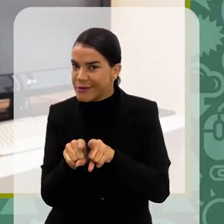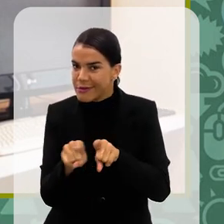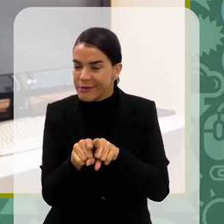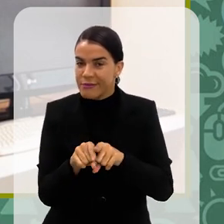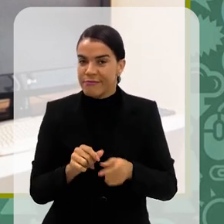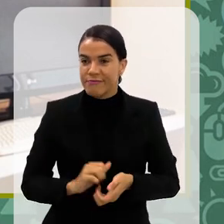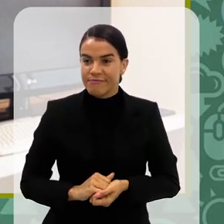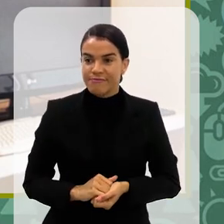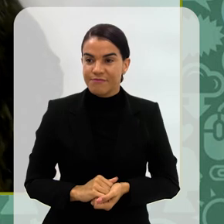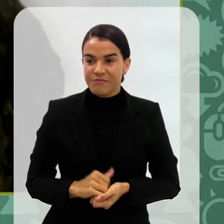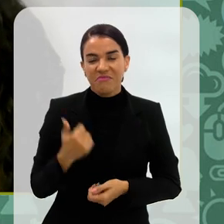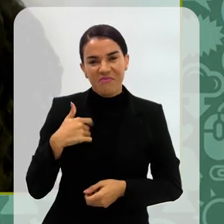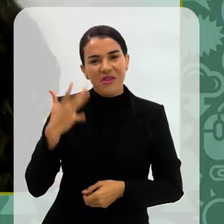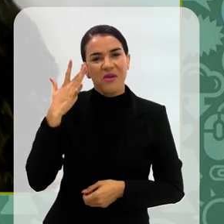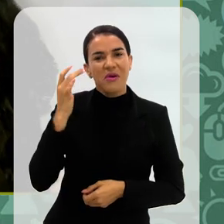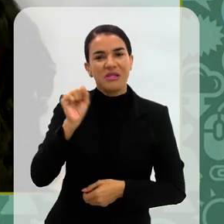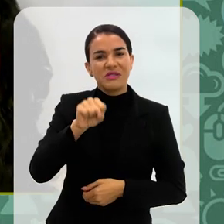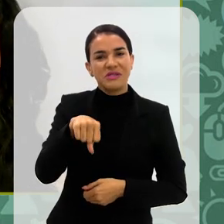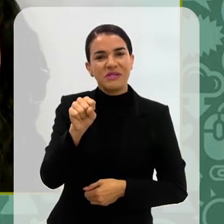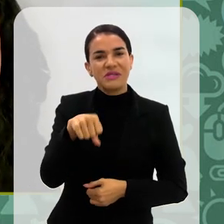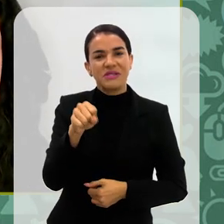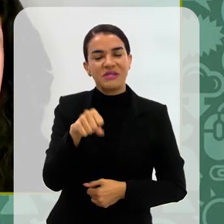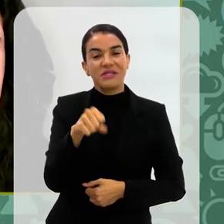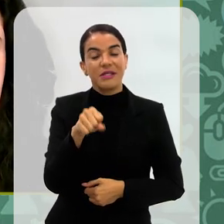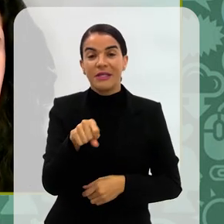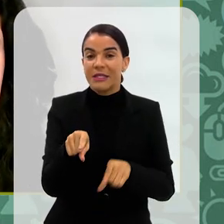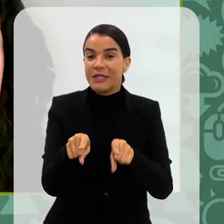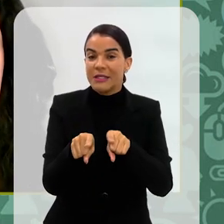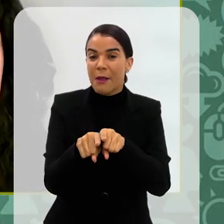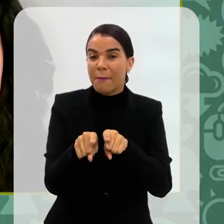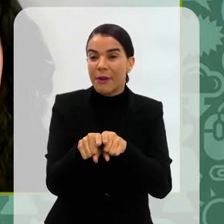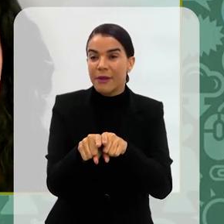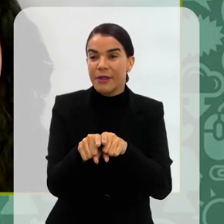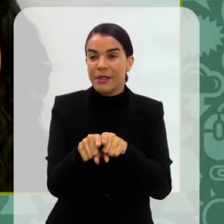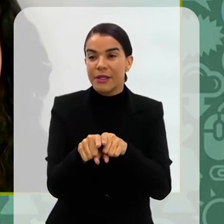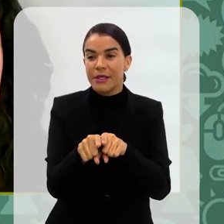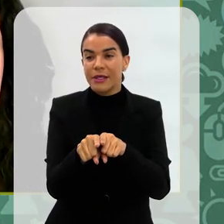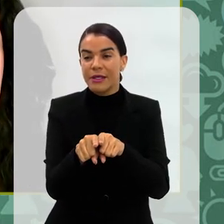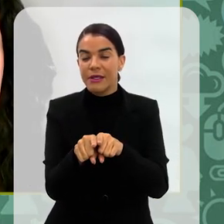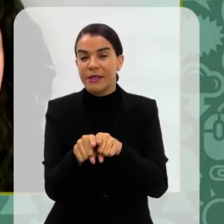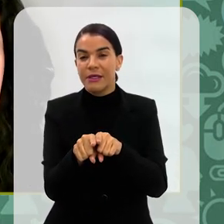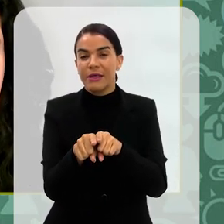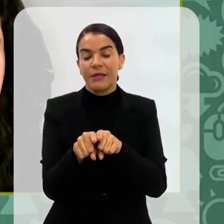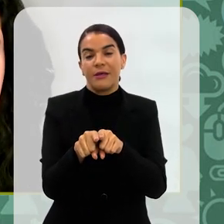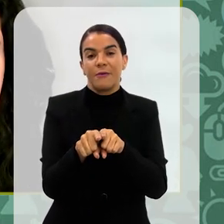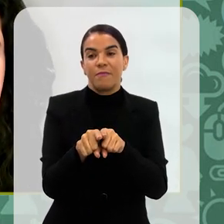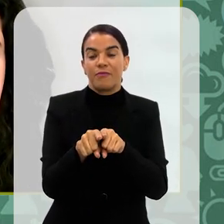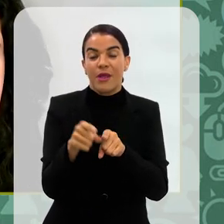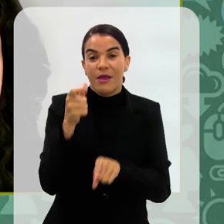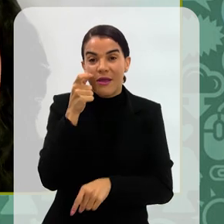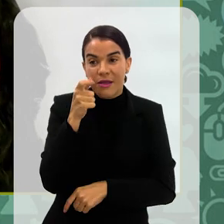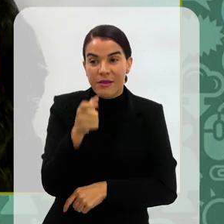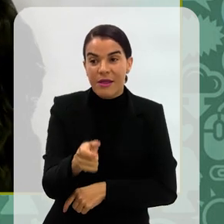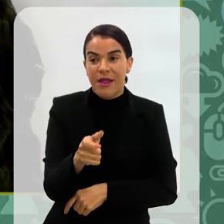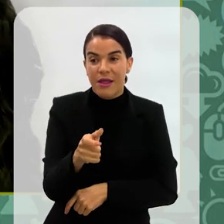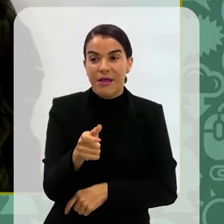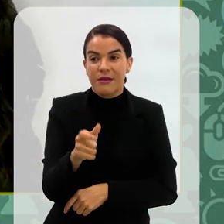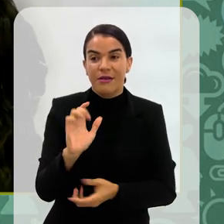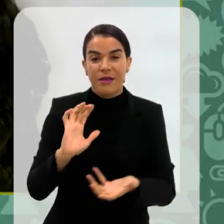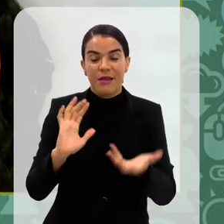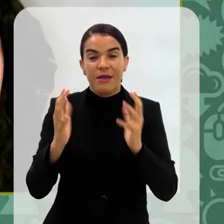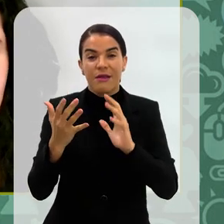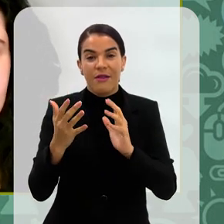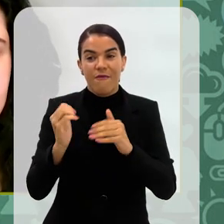homens também? Eu acho que sim, inclusive uma coisa interessante que